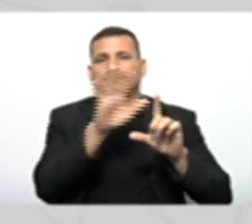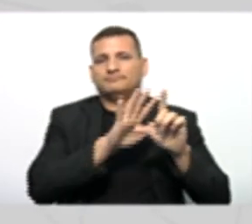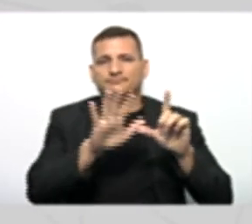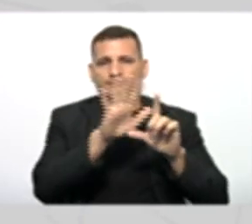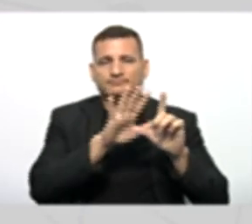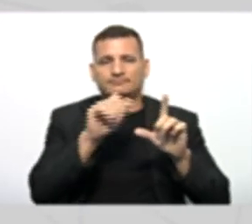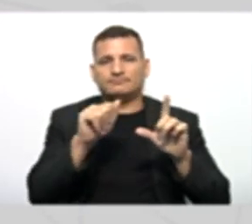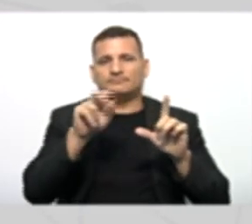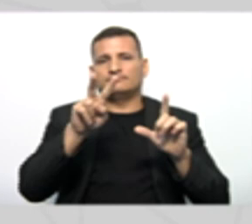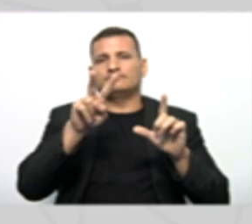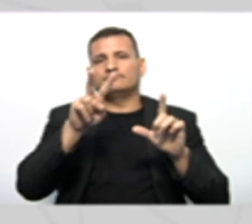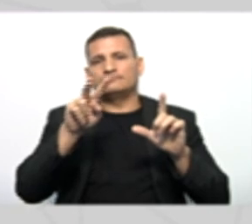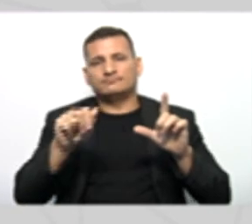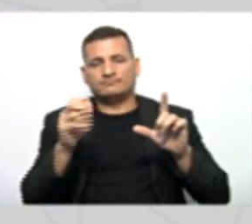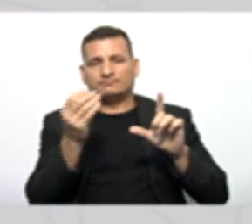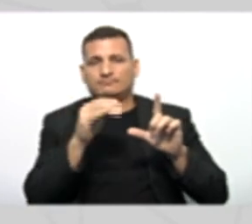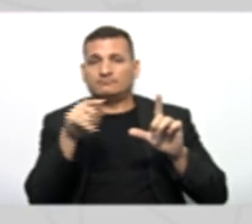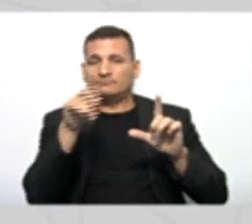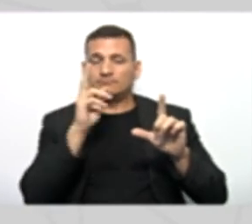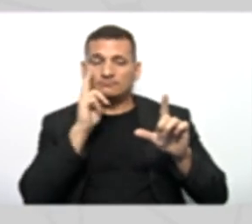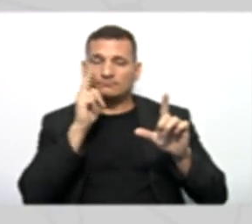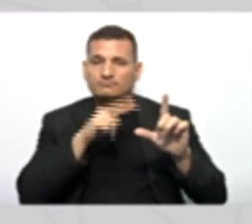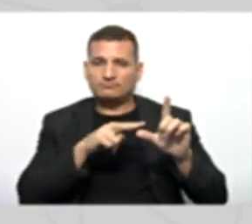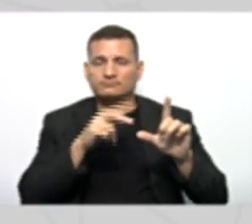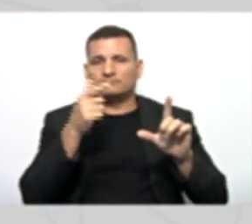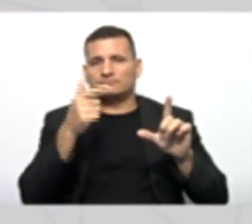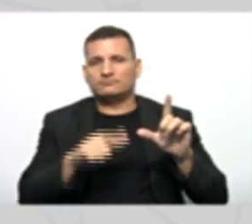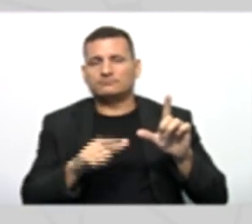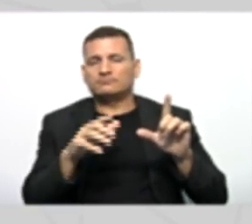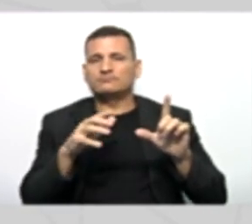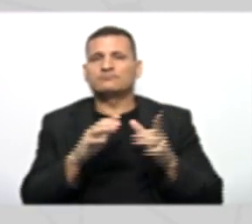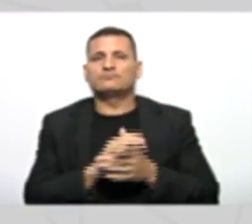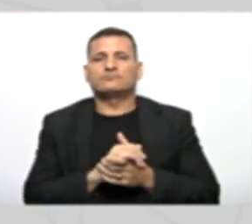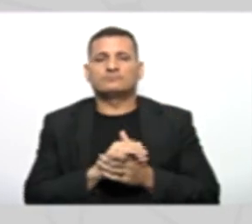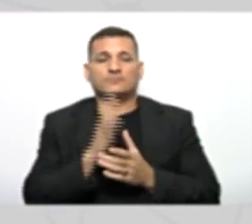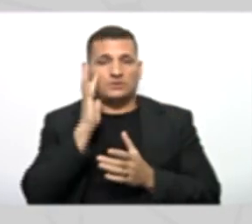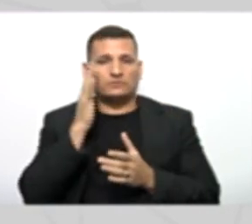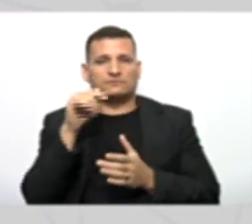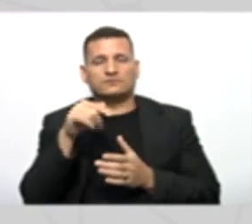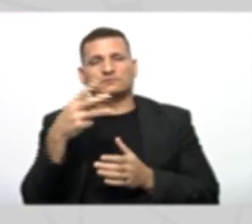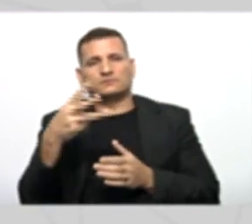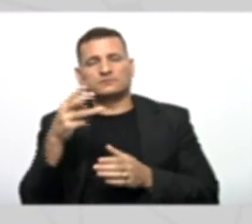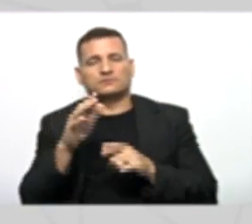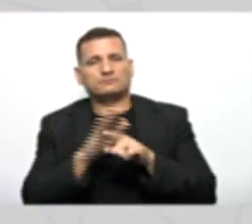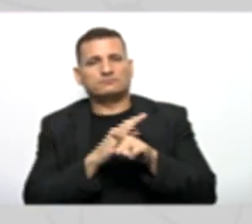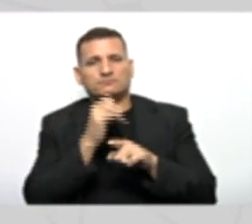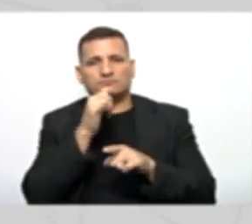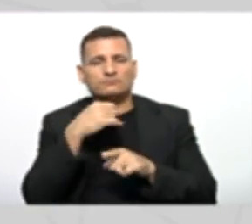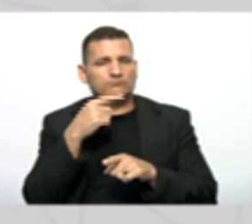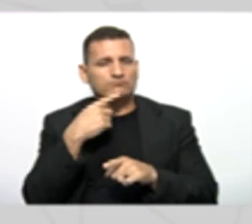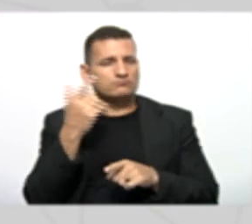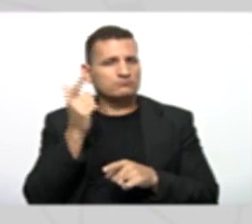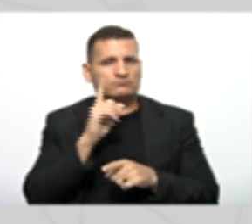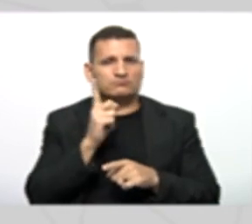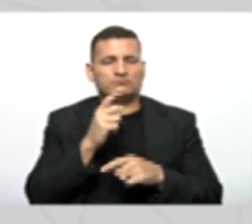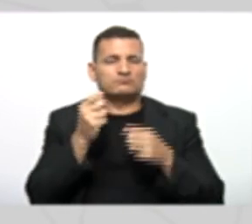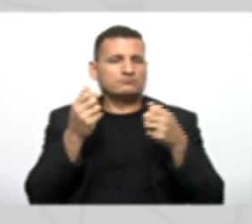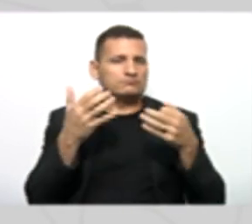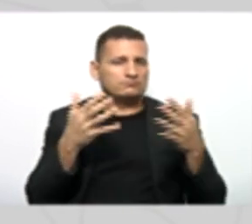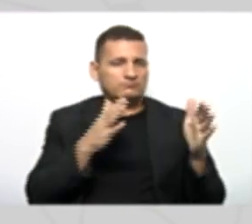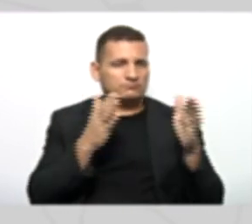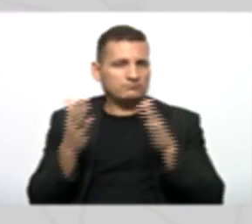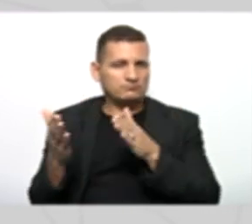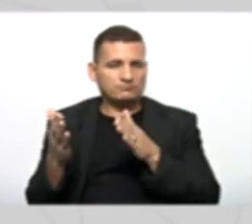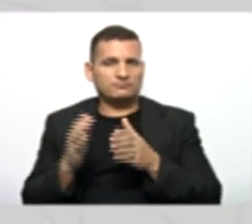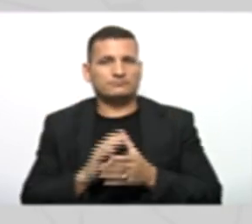vocês Para vocês acompanharem Para vocês poderem Resolver Essa questão aqui Caso alguém tenha Ficado com dúvida E não conseguiu Acompanhar a explicação De herança